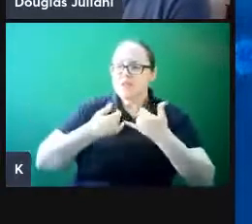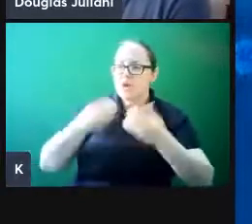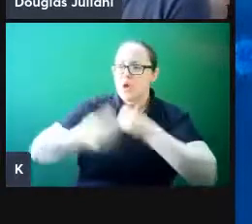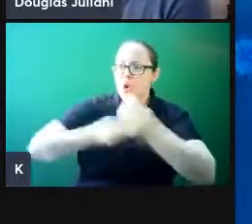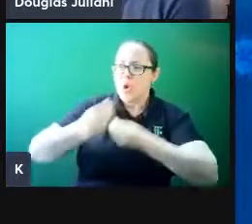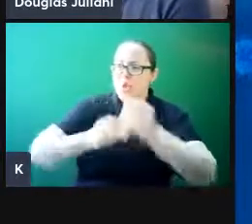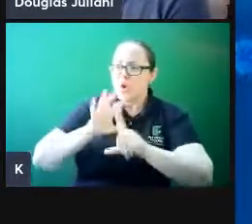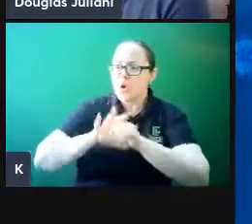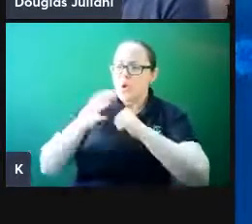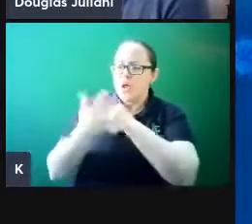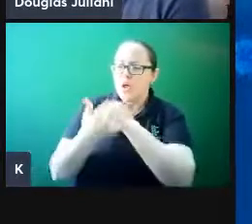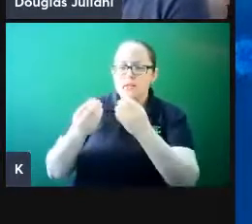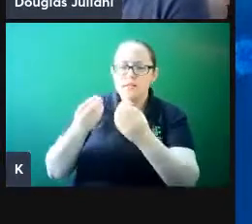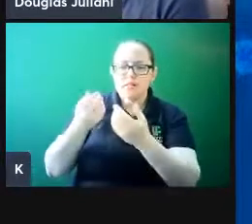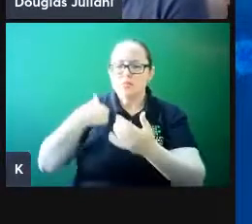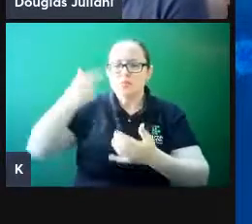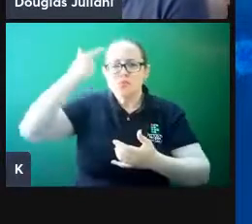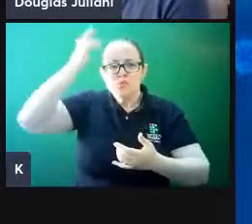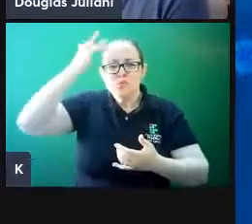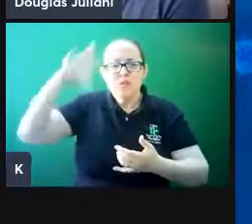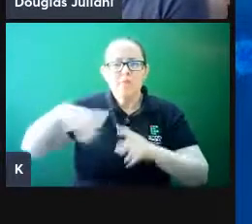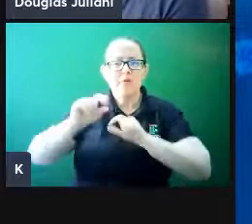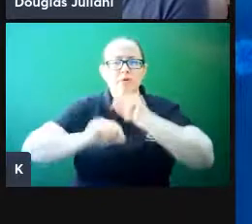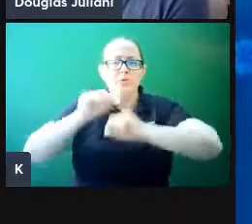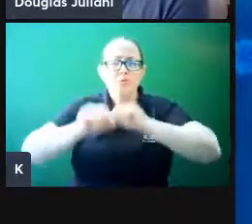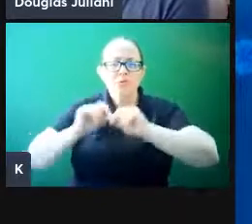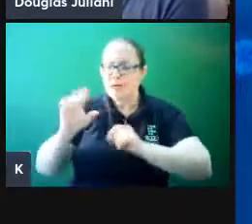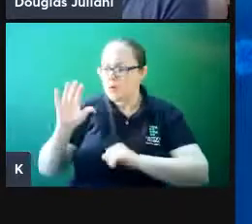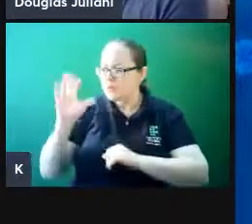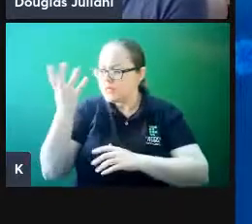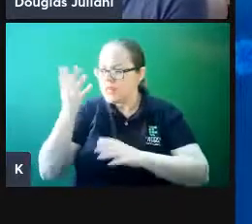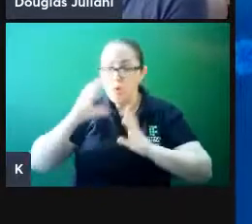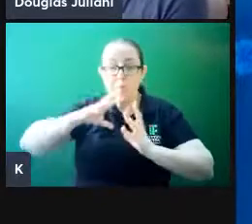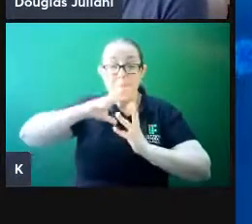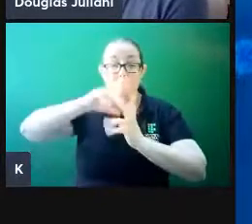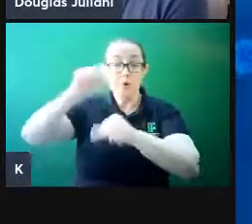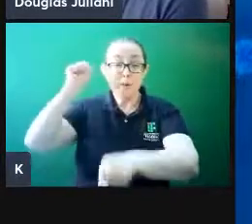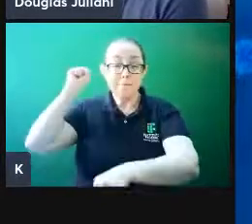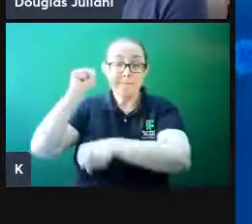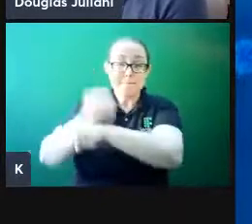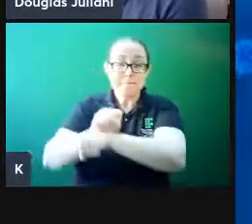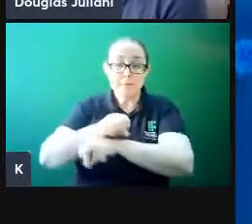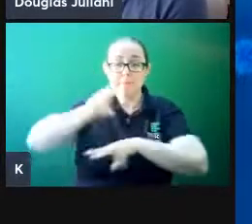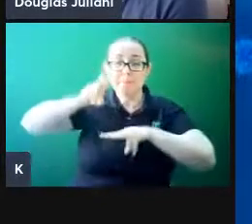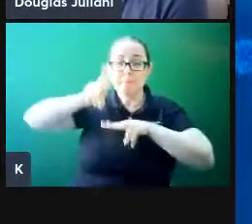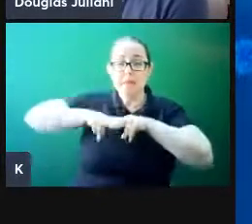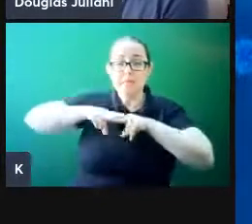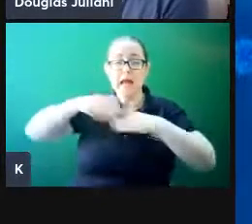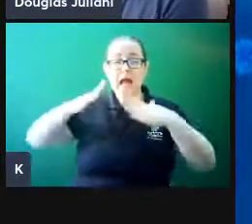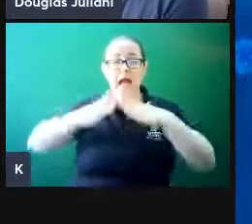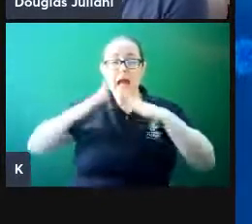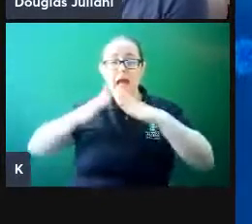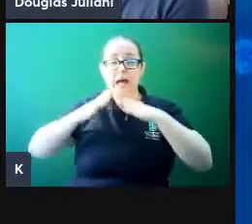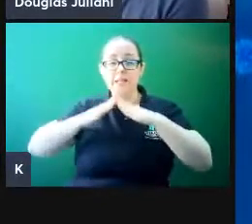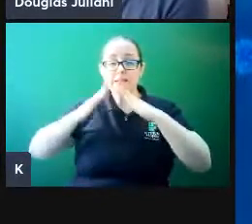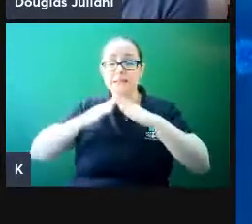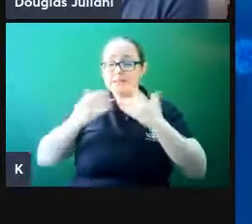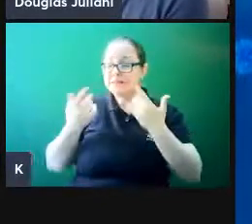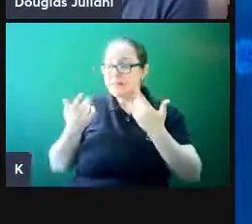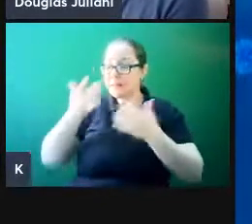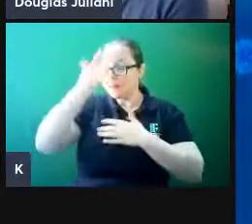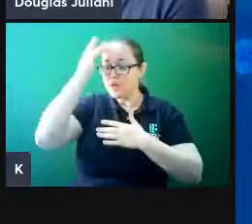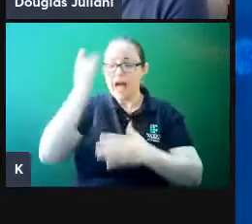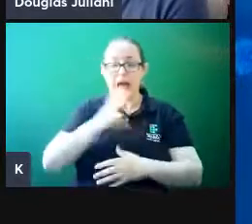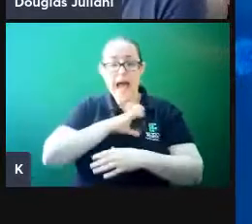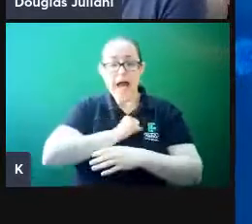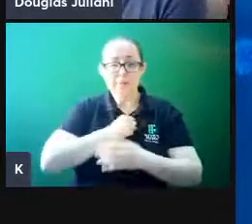o estava por vir, num piscar de olhos o mundo parou, a gente estava trancafiado em casa, longe de todo mundo que a gente amava,